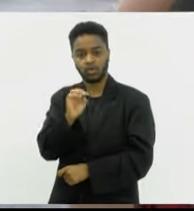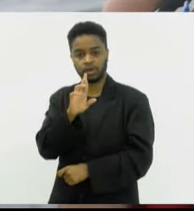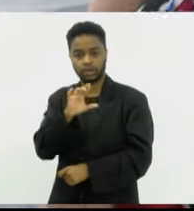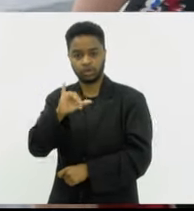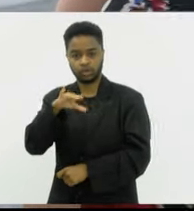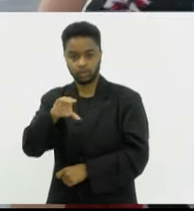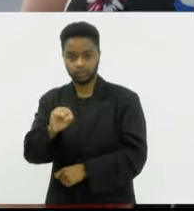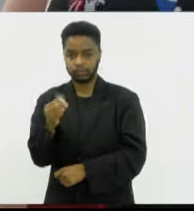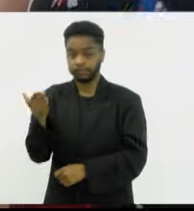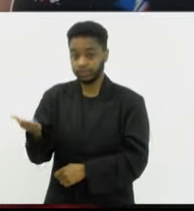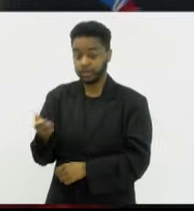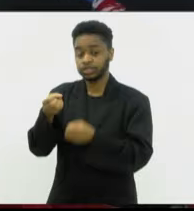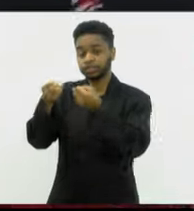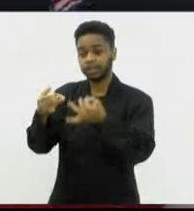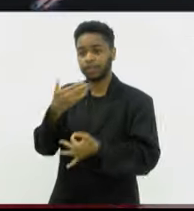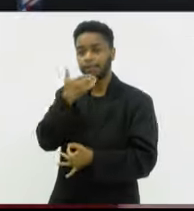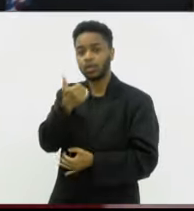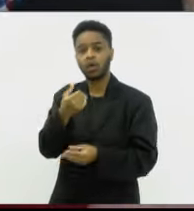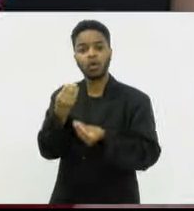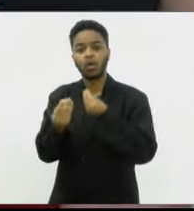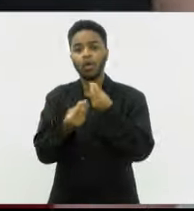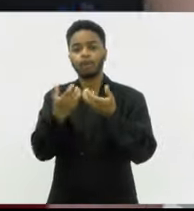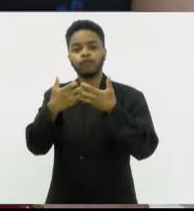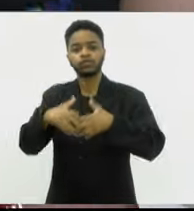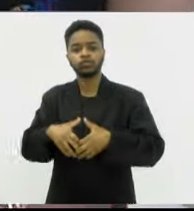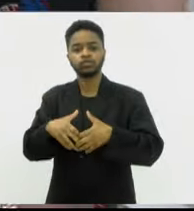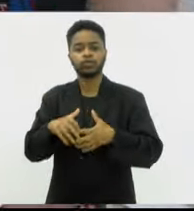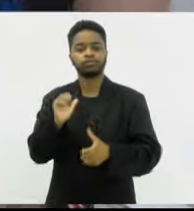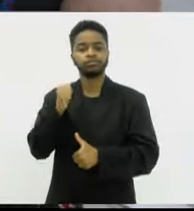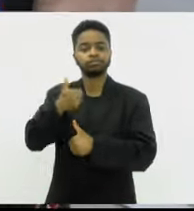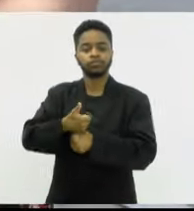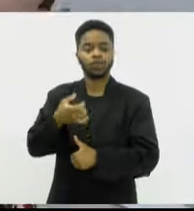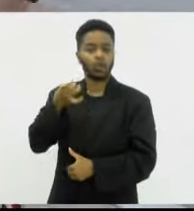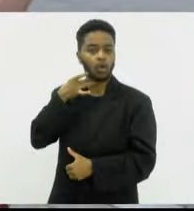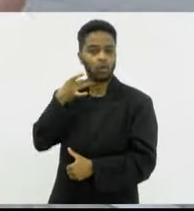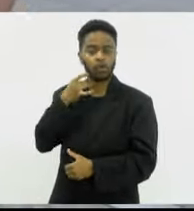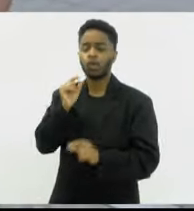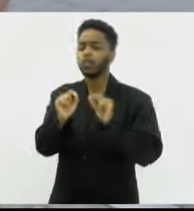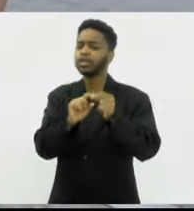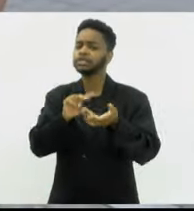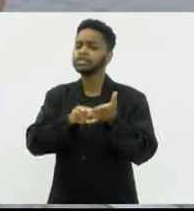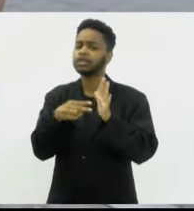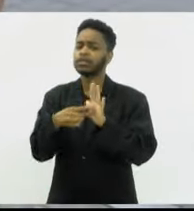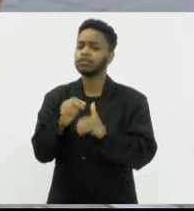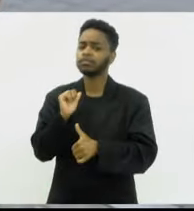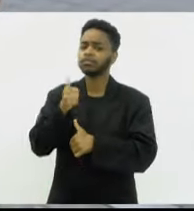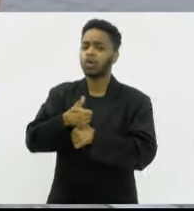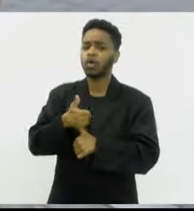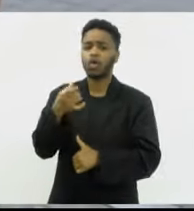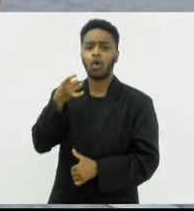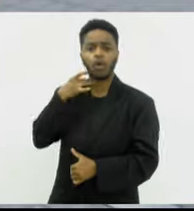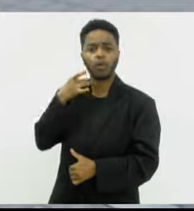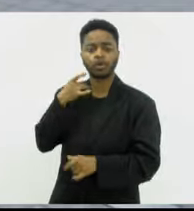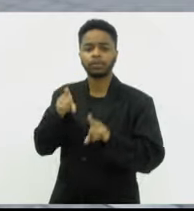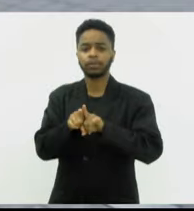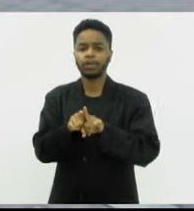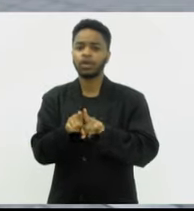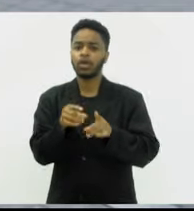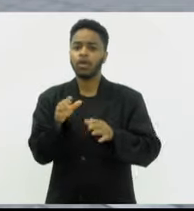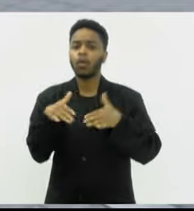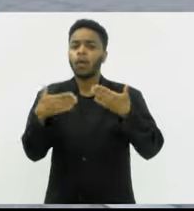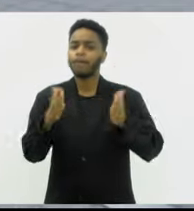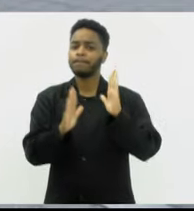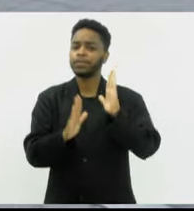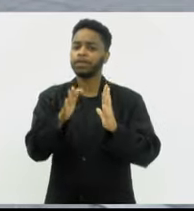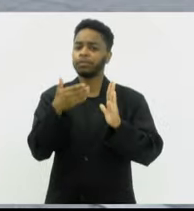gente melhor um pouquinho sobre essa reposição hormonal. Doutora, o que é a reposição hormonal e qual é melhor período aí